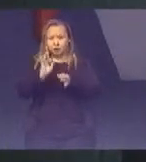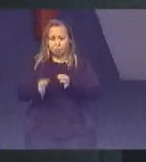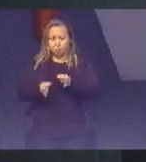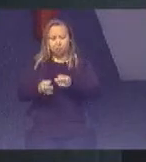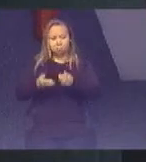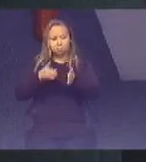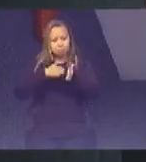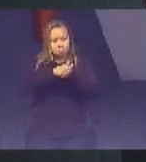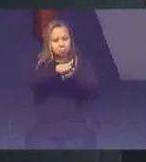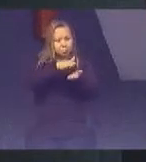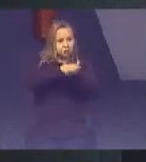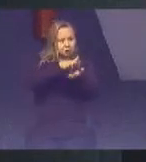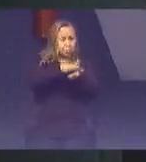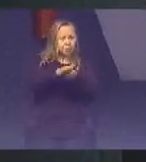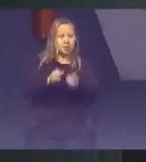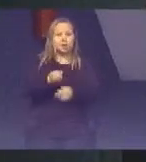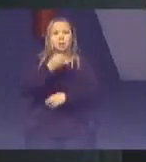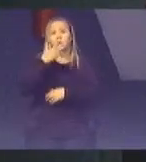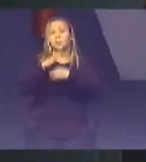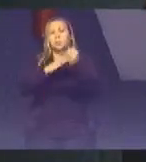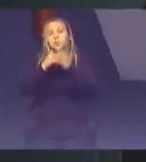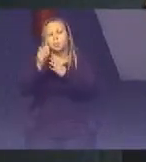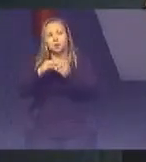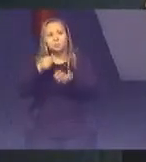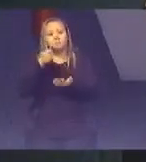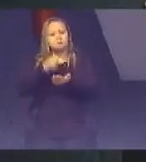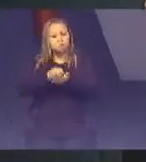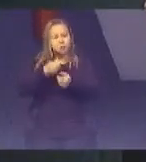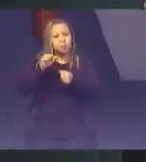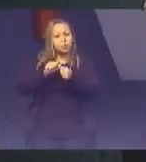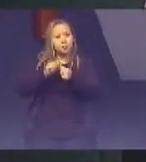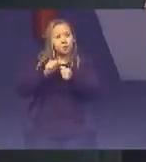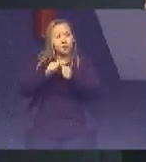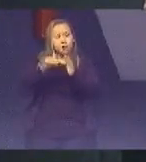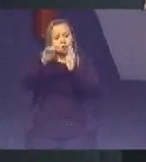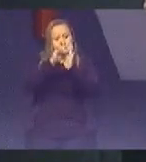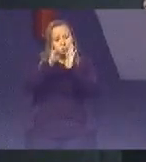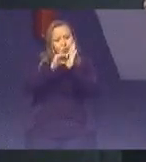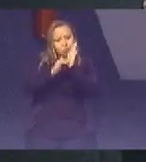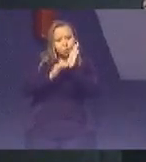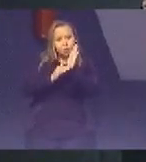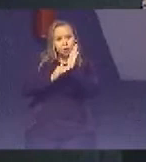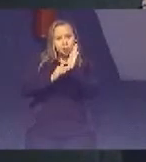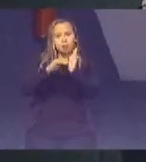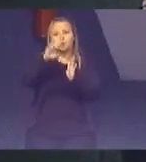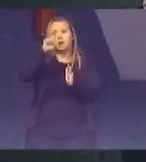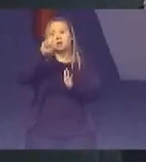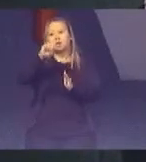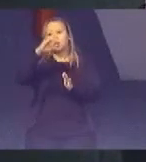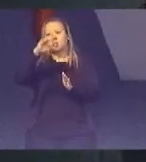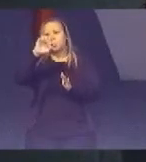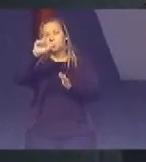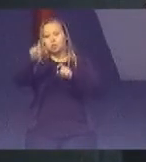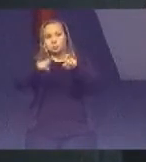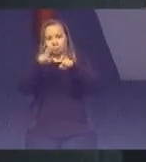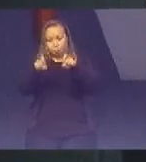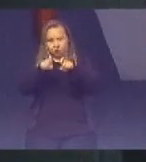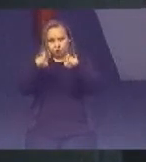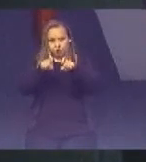práticas E tudo isso Foi consolidado Já numa planilha Em Excel Clicando Você já enxerga A boa prática Que ele encaminhou